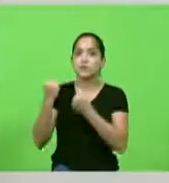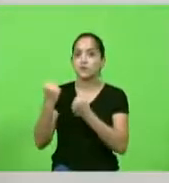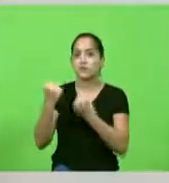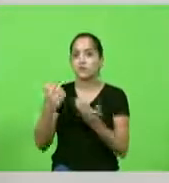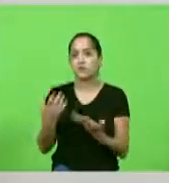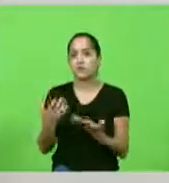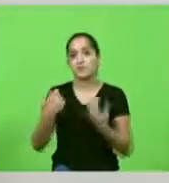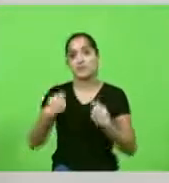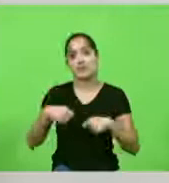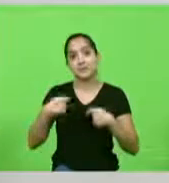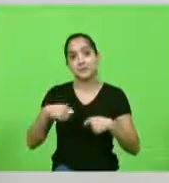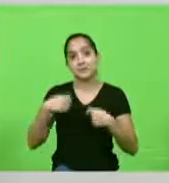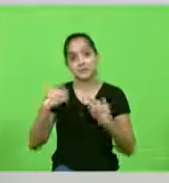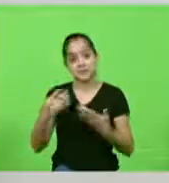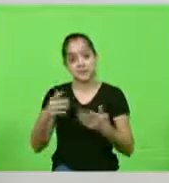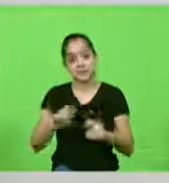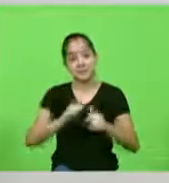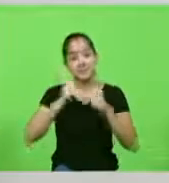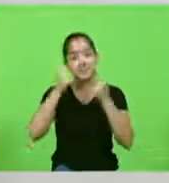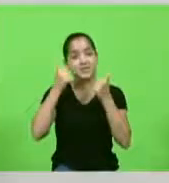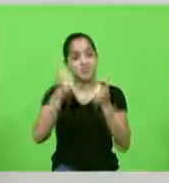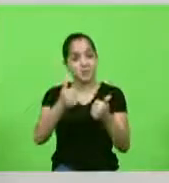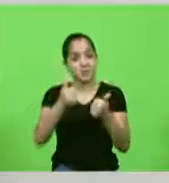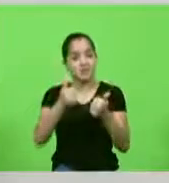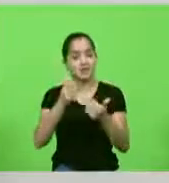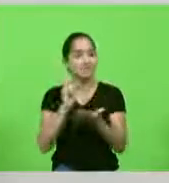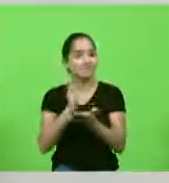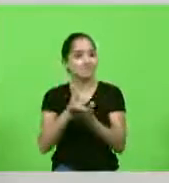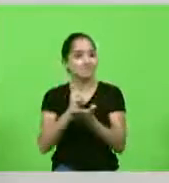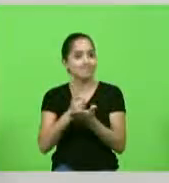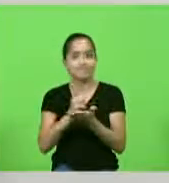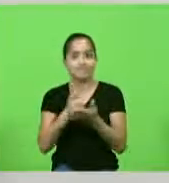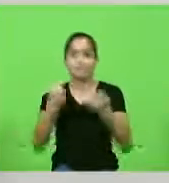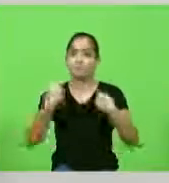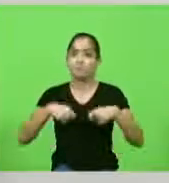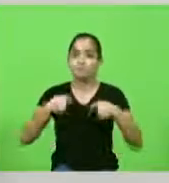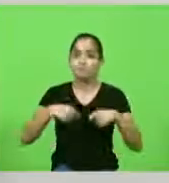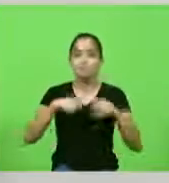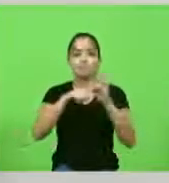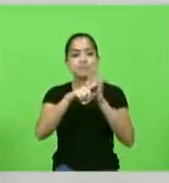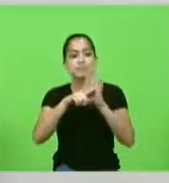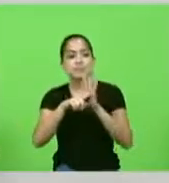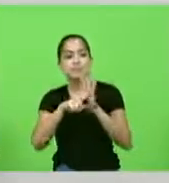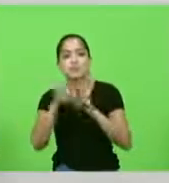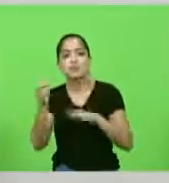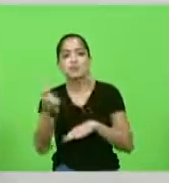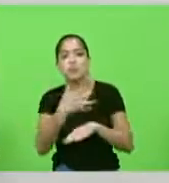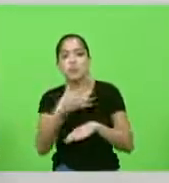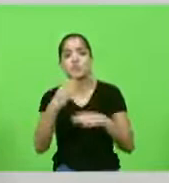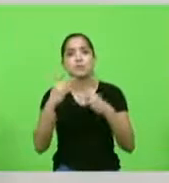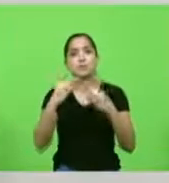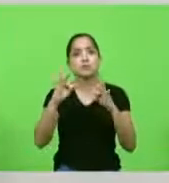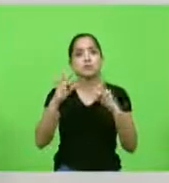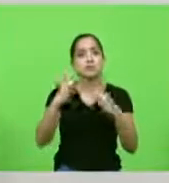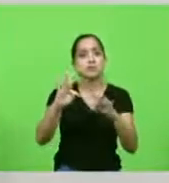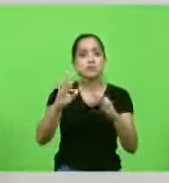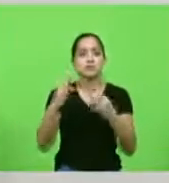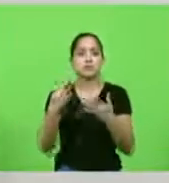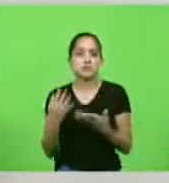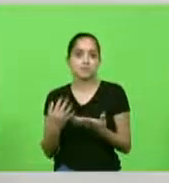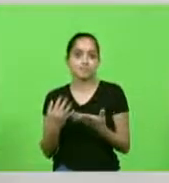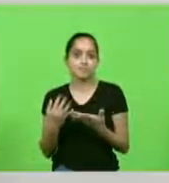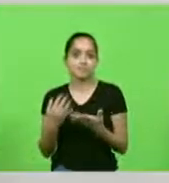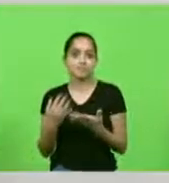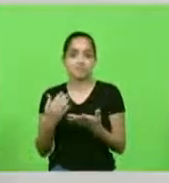isso nós precisamos melhorar sempre e para melhorar nós precisamos de pesquisa de inovação de tecnologia de desenvolvimento e para